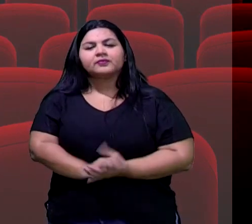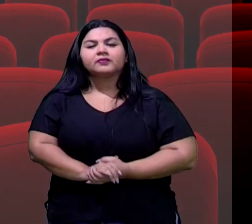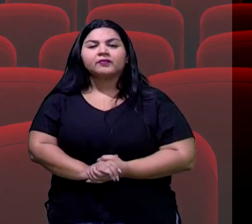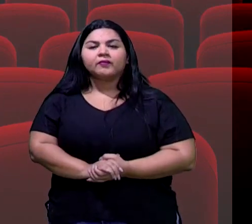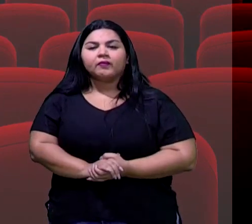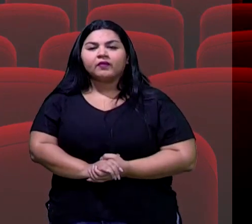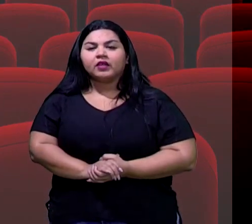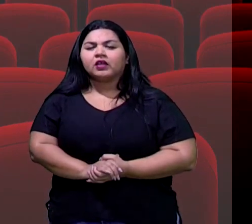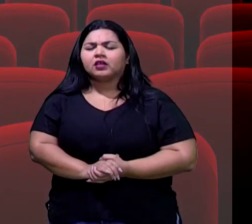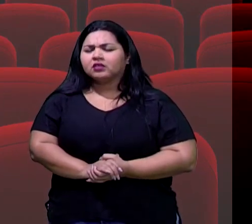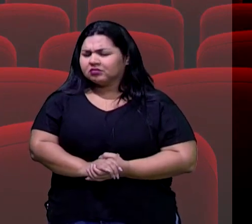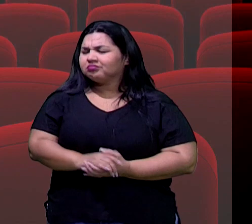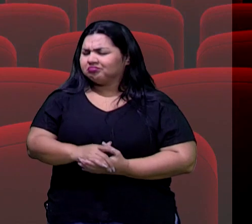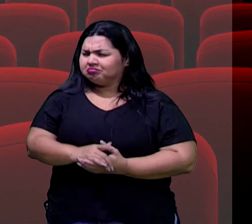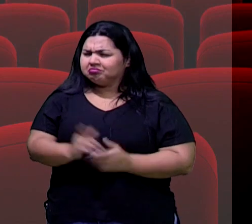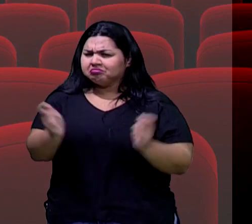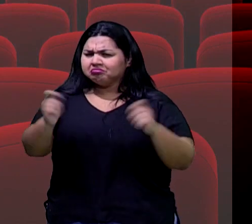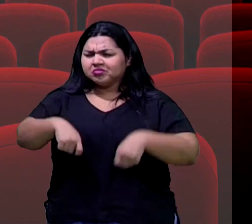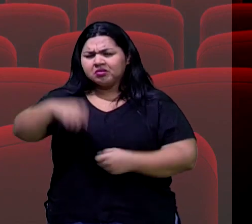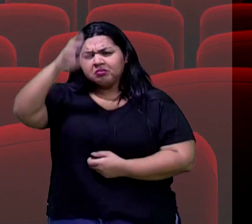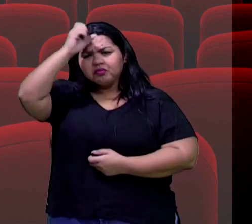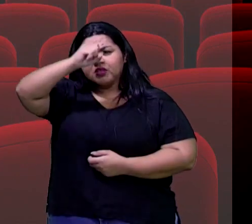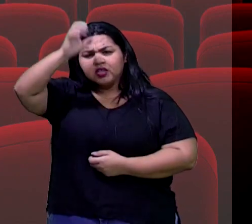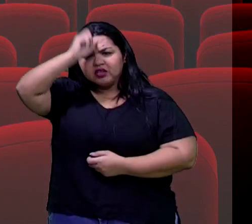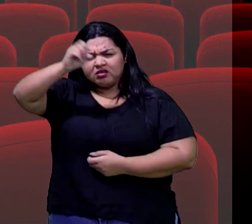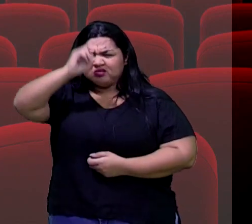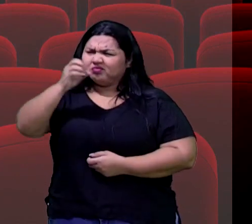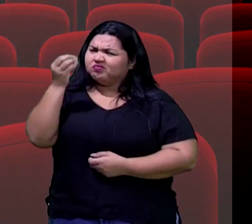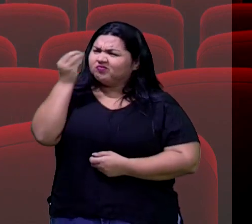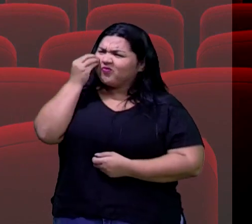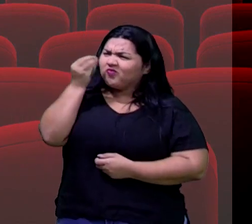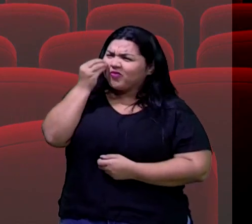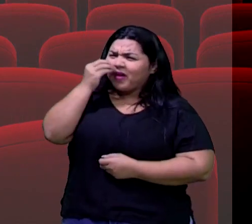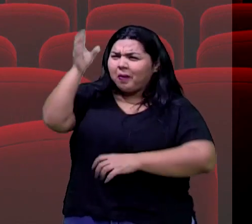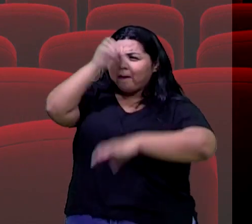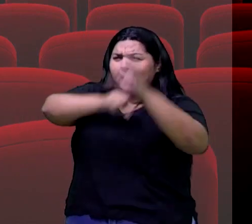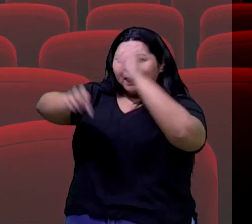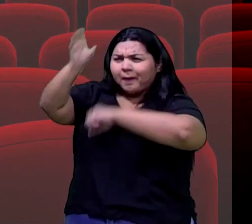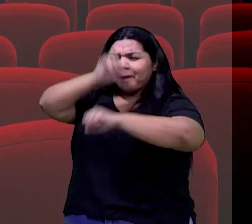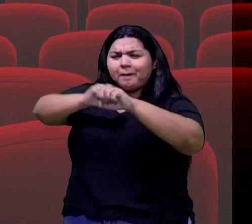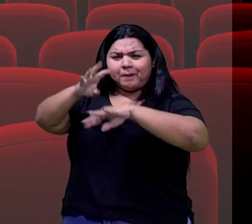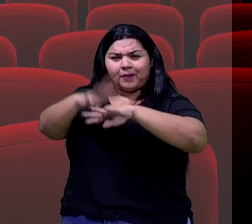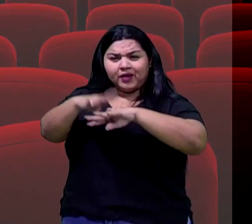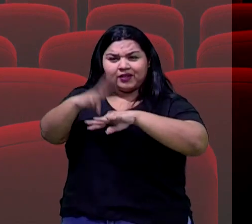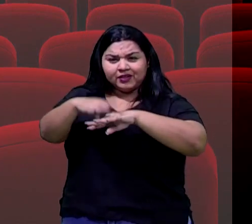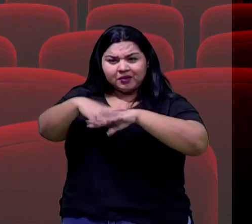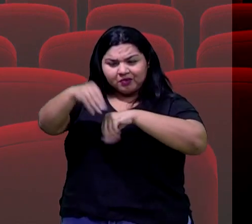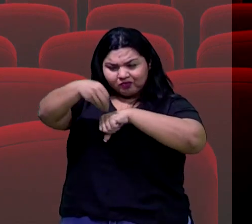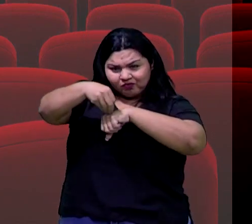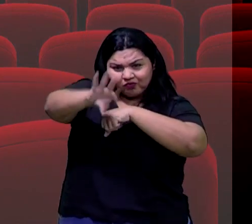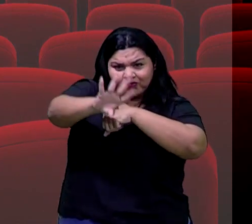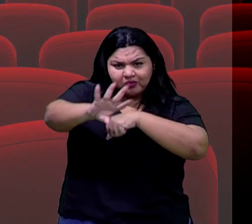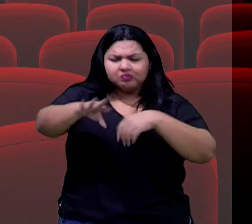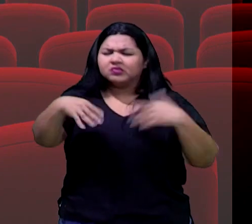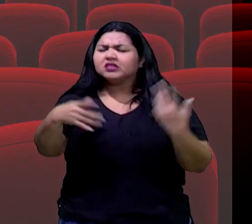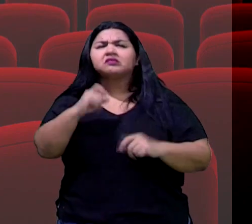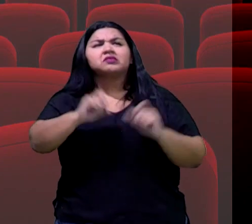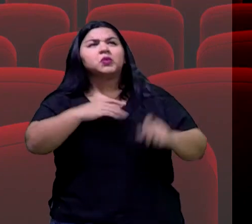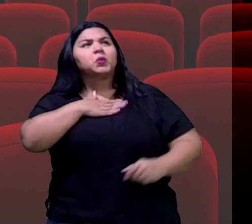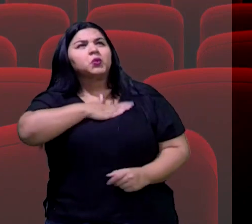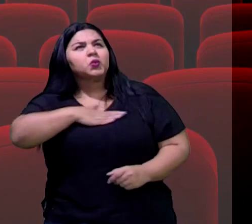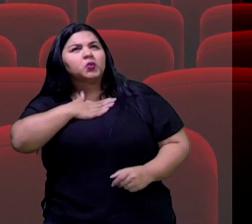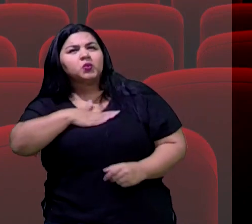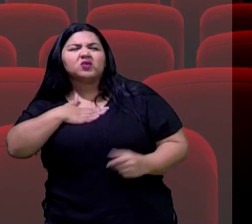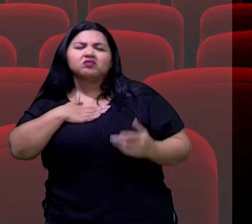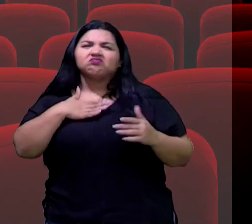aí, gente, dá pra aprender matemática assistindo filmes? Normalmente a gente tem, né? Quem gosta, gosta. Tem